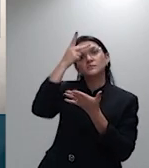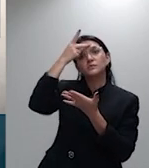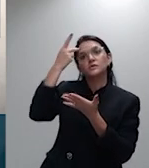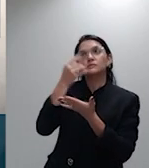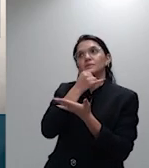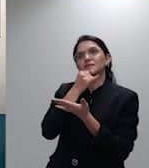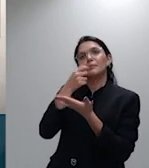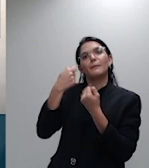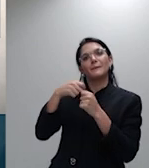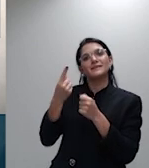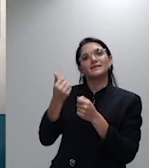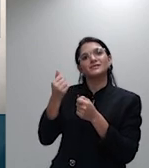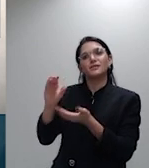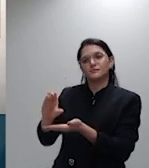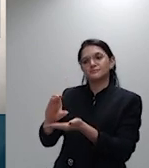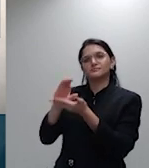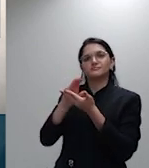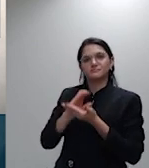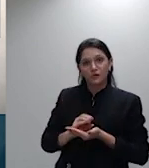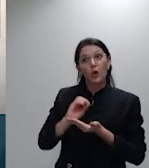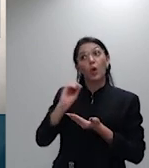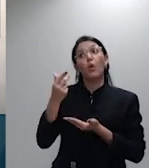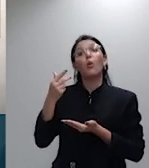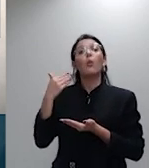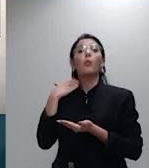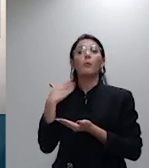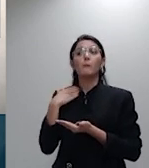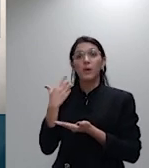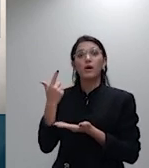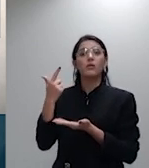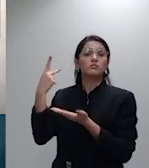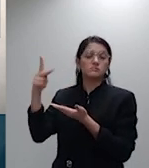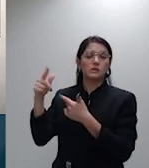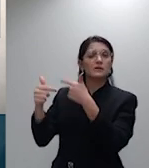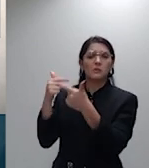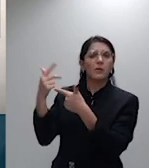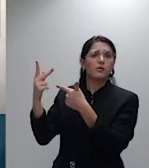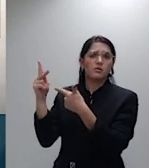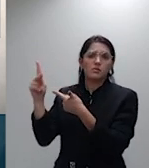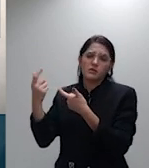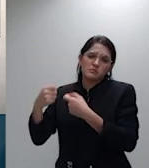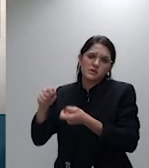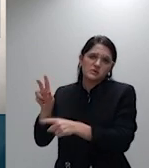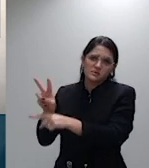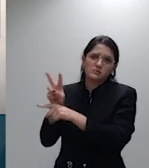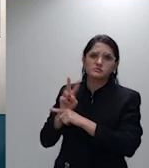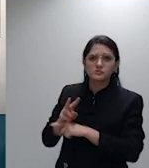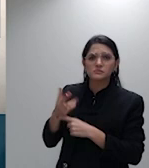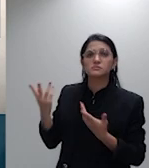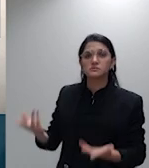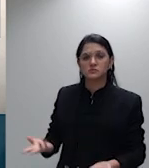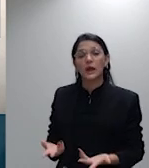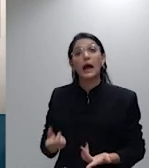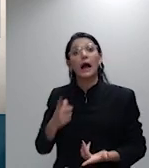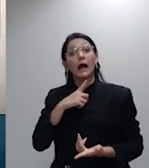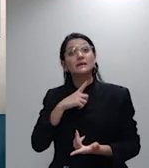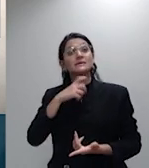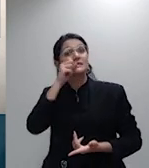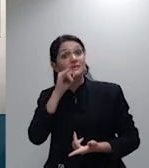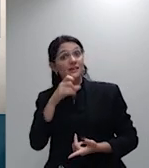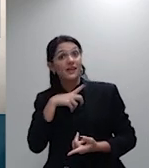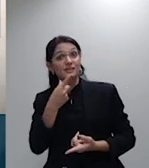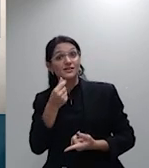prestação do serviço. Ao conceituar o empréstimo bancário, Arnaldo Rizardo leciona que esse contrato é